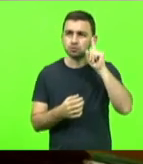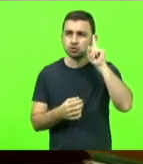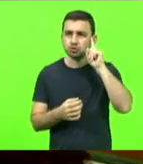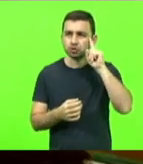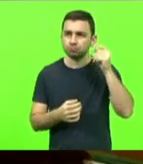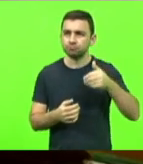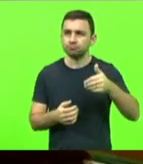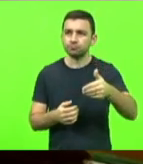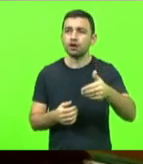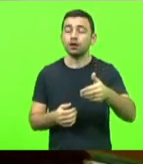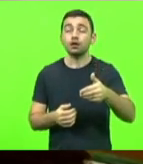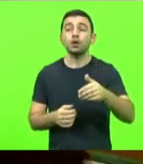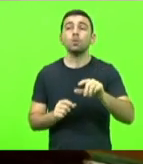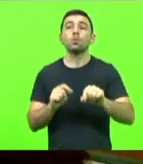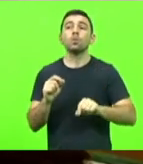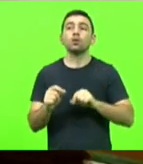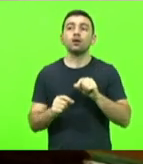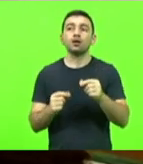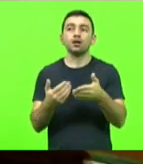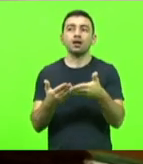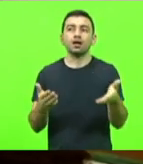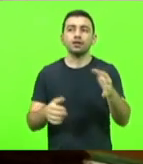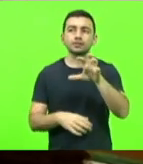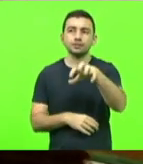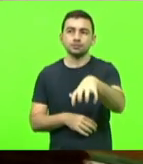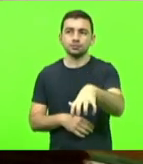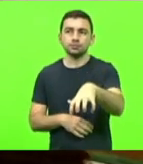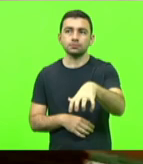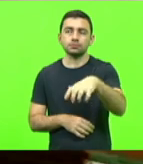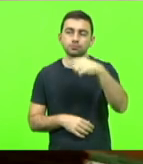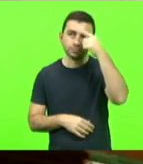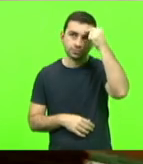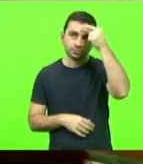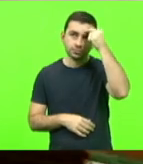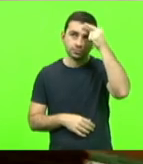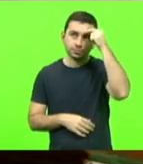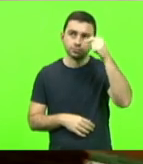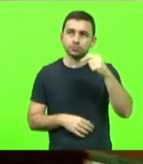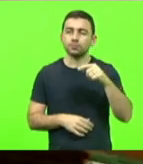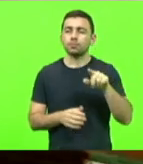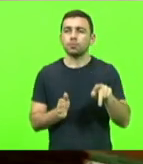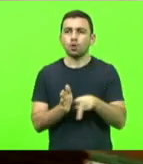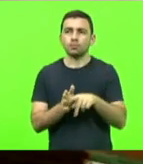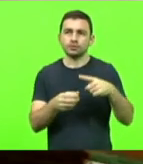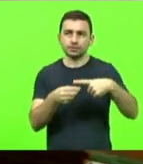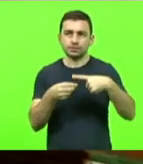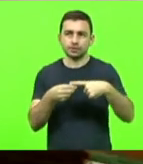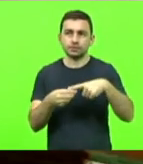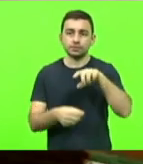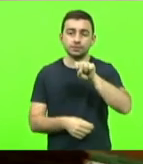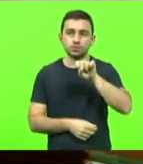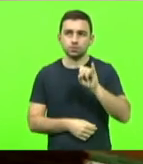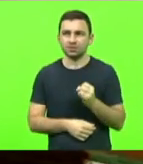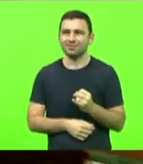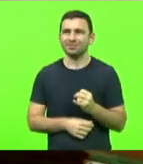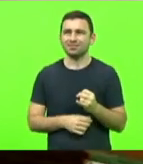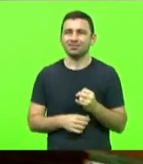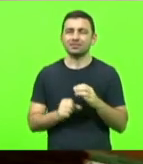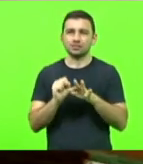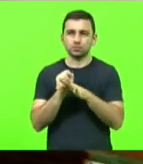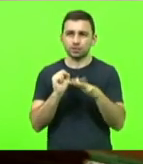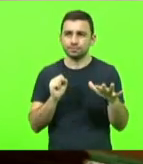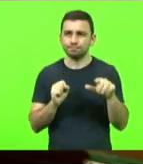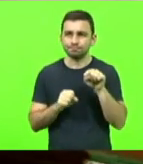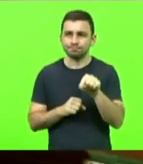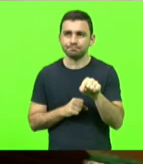situação do Centro Universitário Municipal de São José, onde